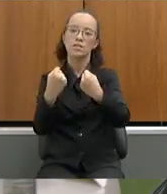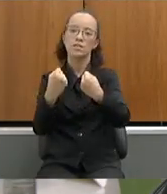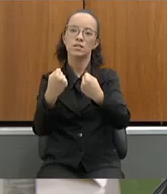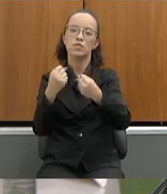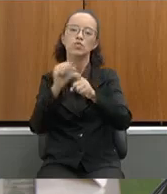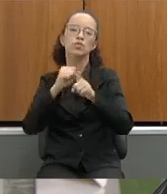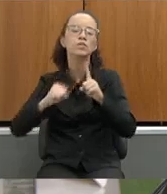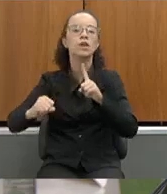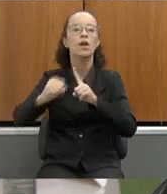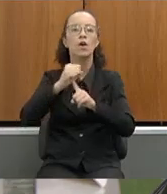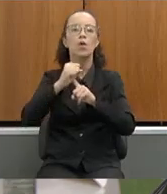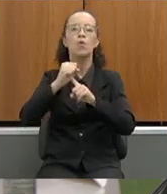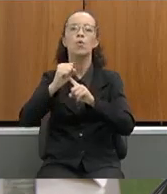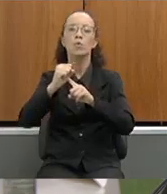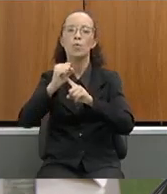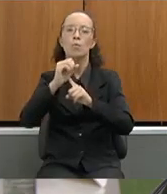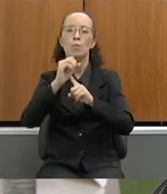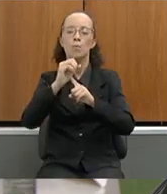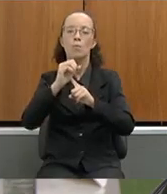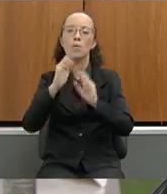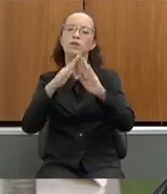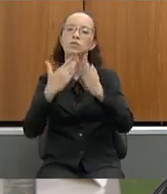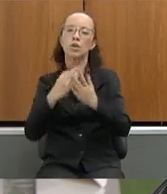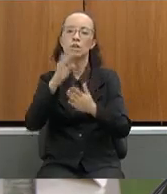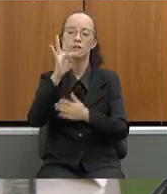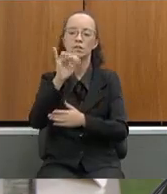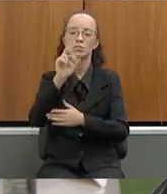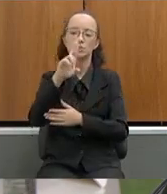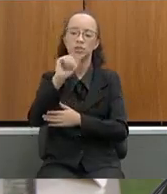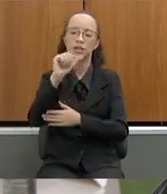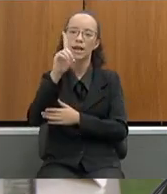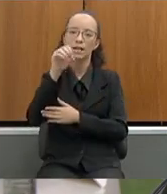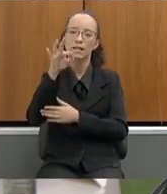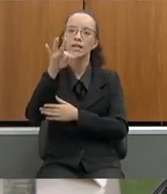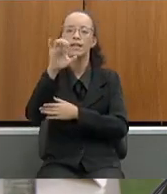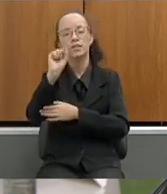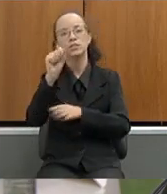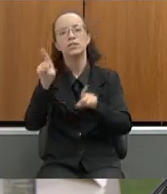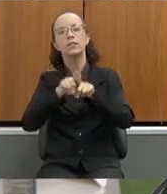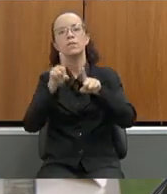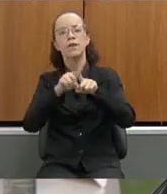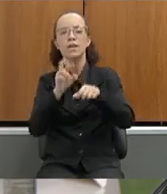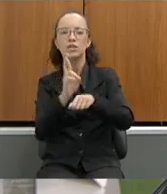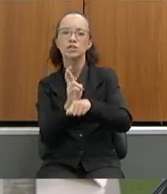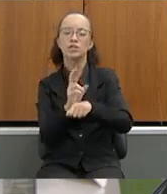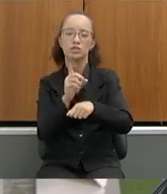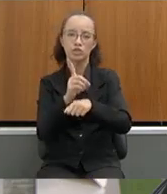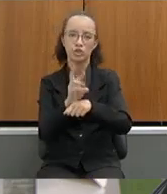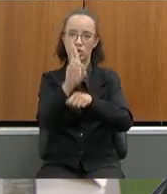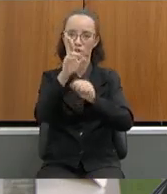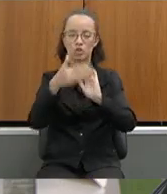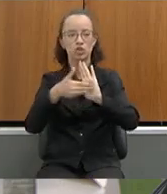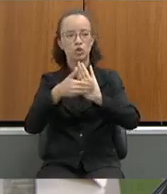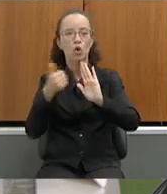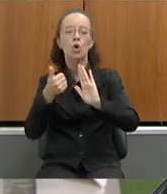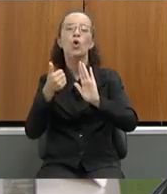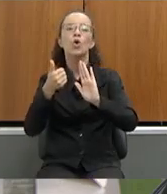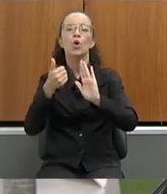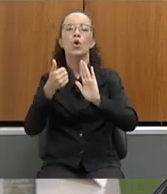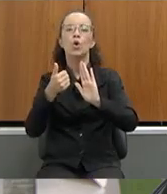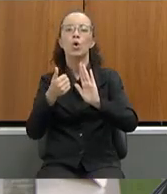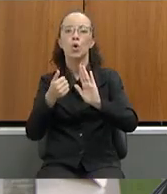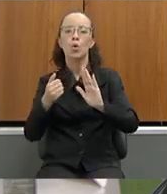para o colégio Tiradentes além de retirar o nível de doutorado da carreira de professor da educação básica em tramitação junto a essa casa